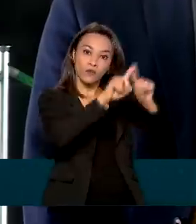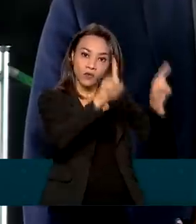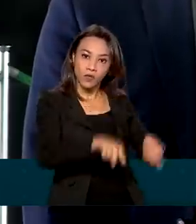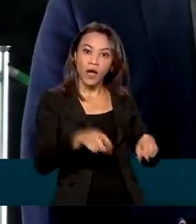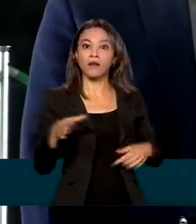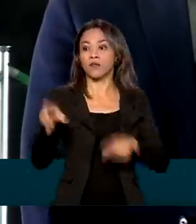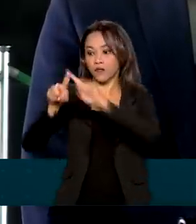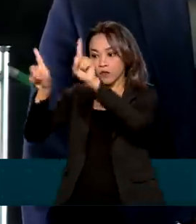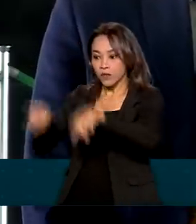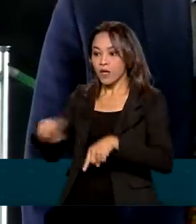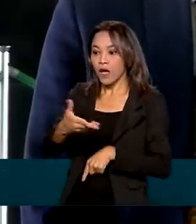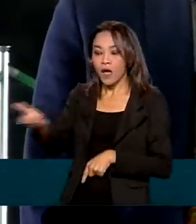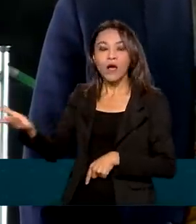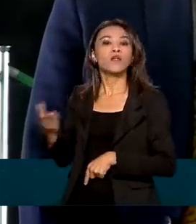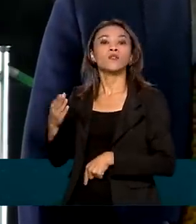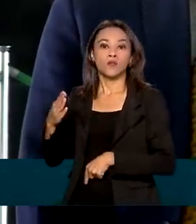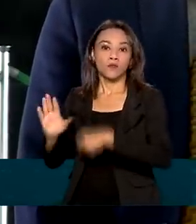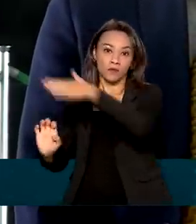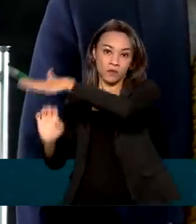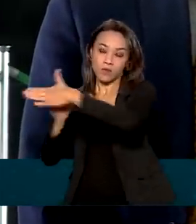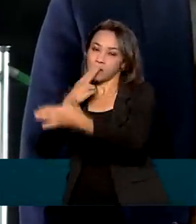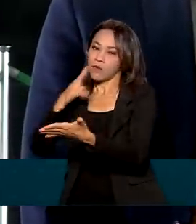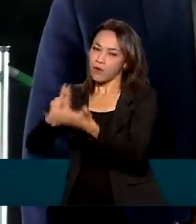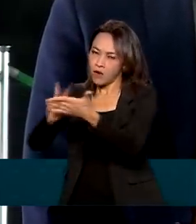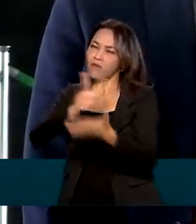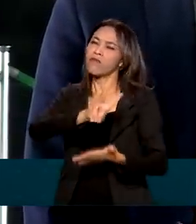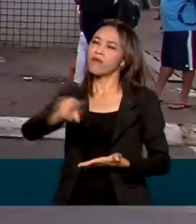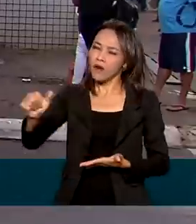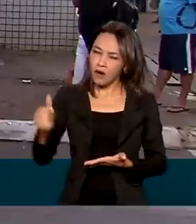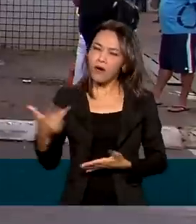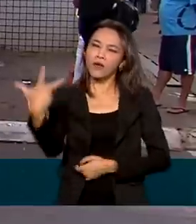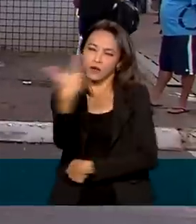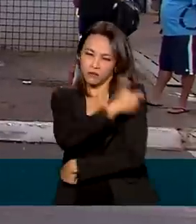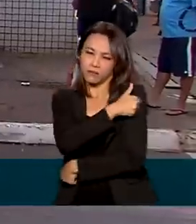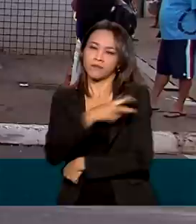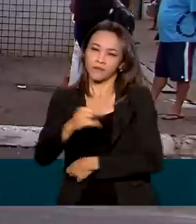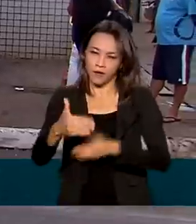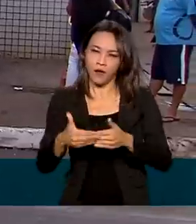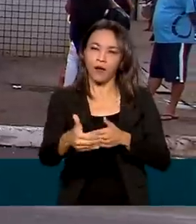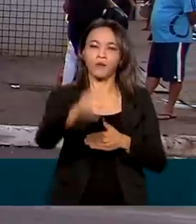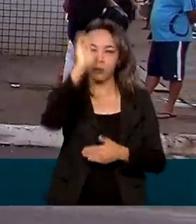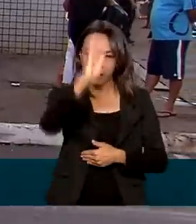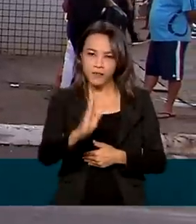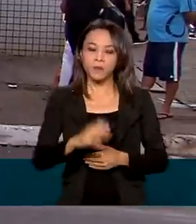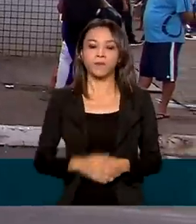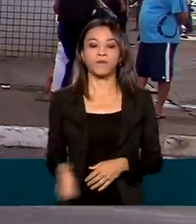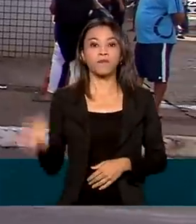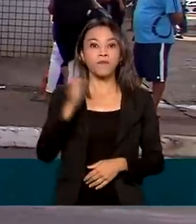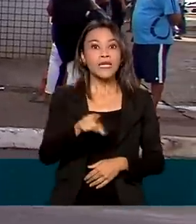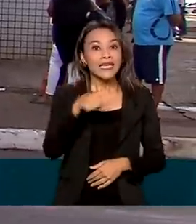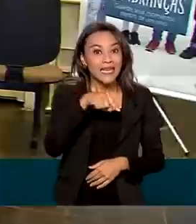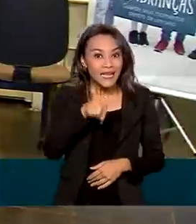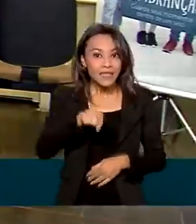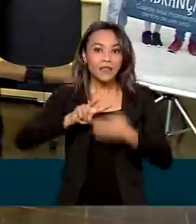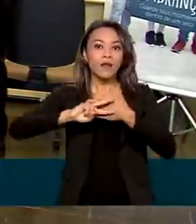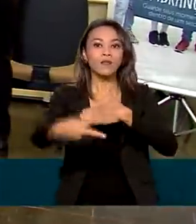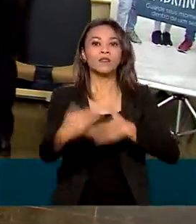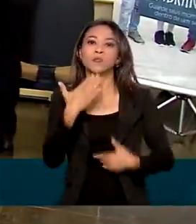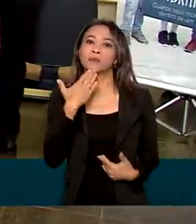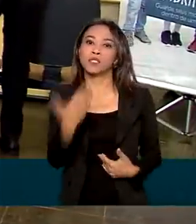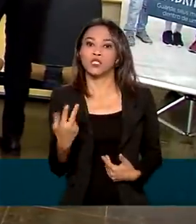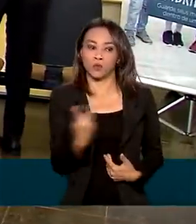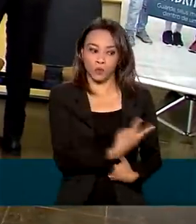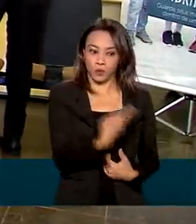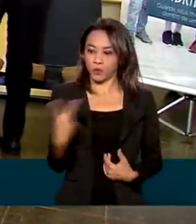a imunização nas salas de imunização do Brasil. A inclusão atende um pedido das duas categorias que não